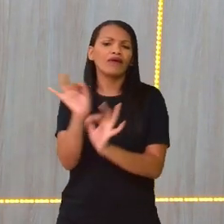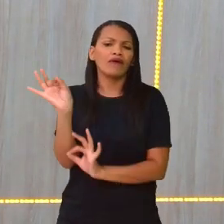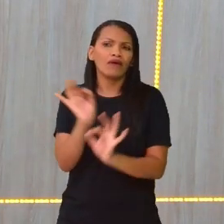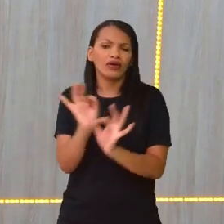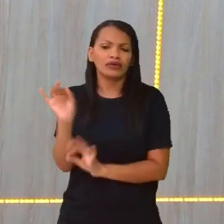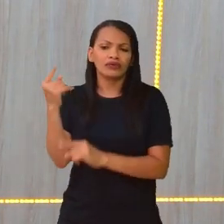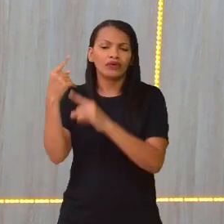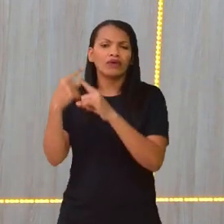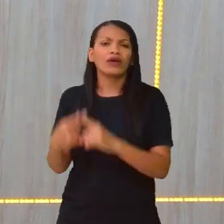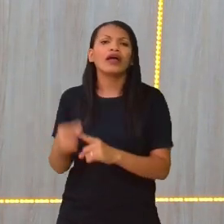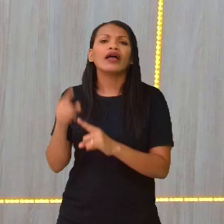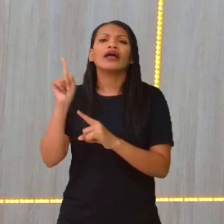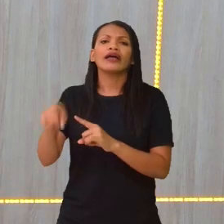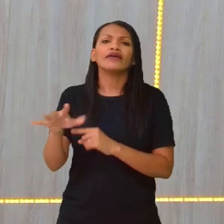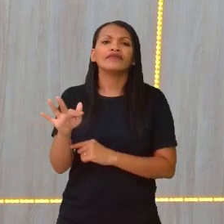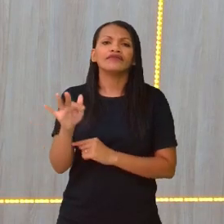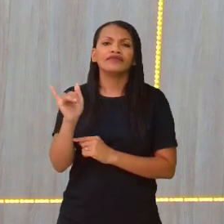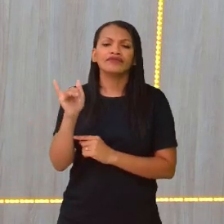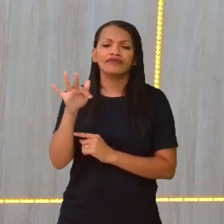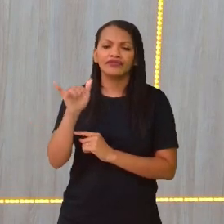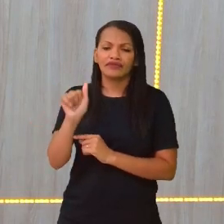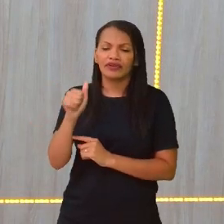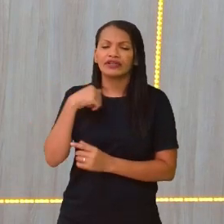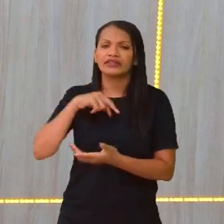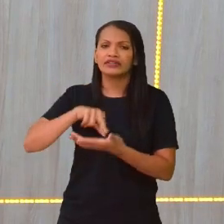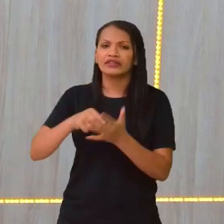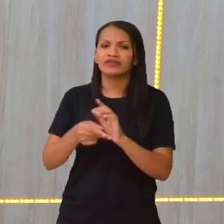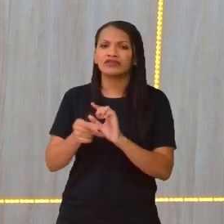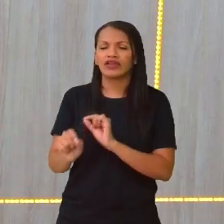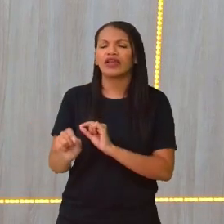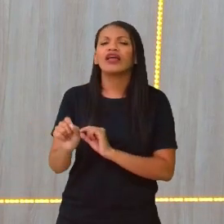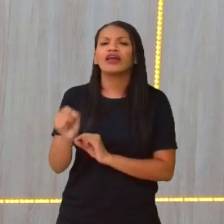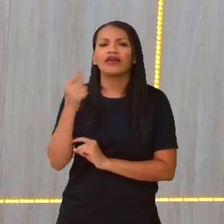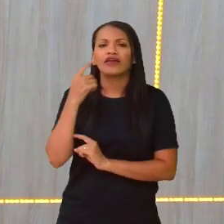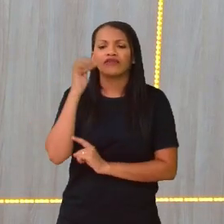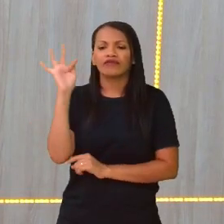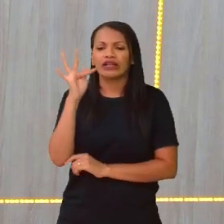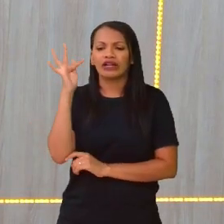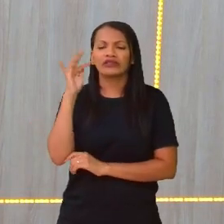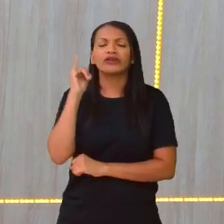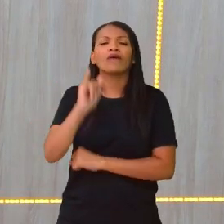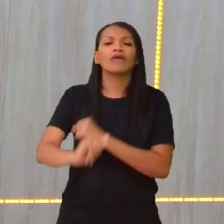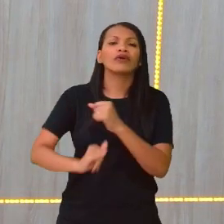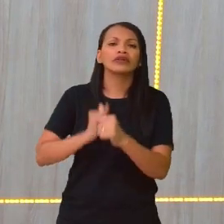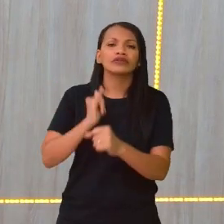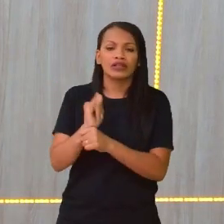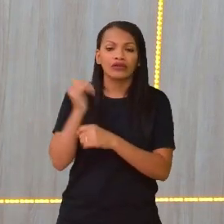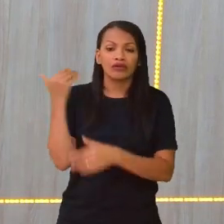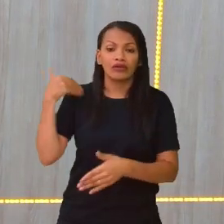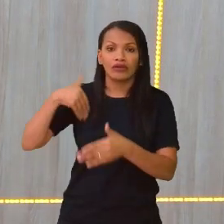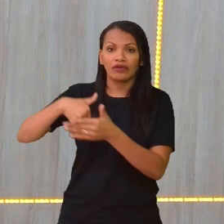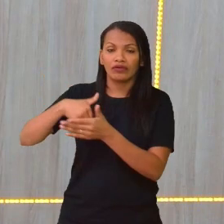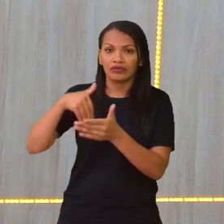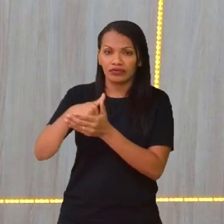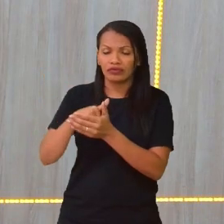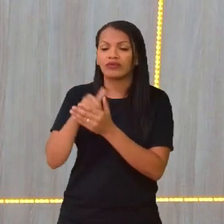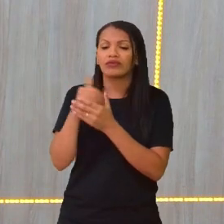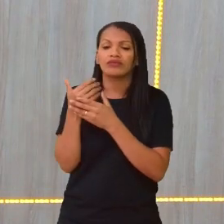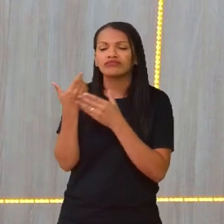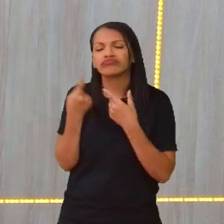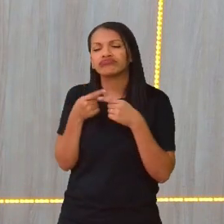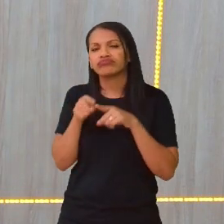é a FIFA, que em português significa Federação Internacional de Futebol Associados.